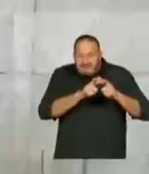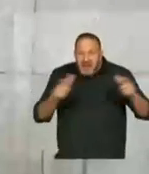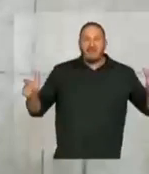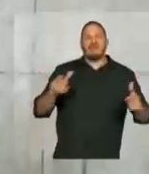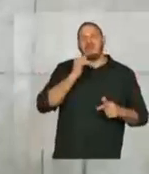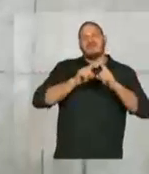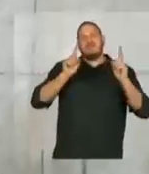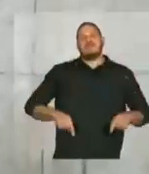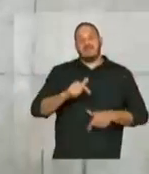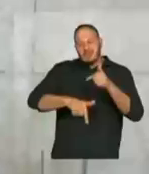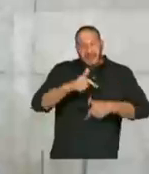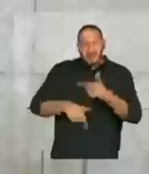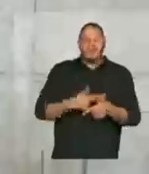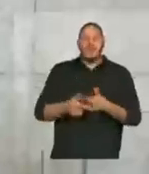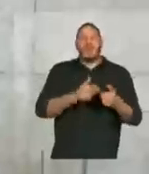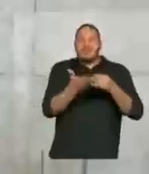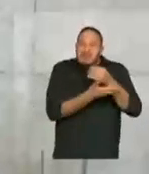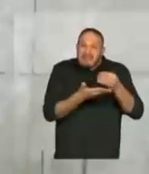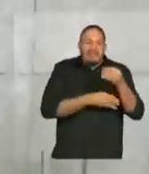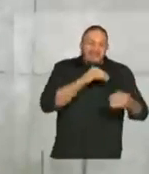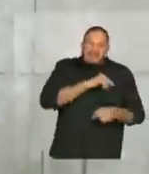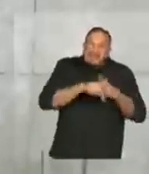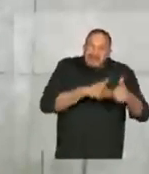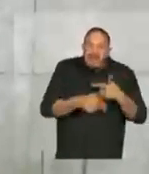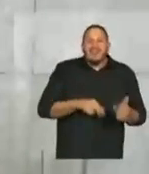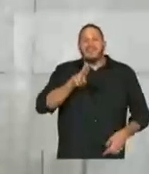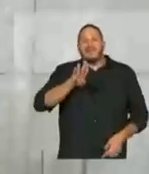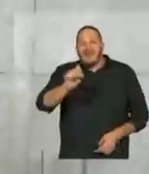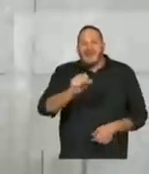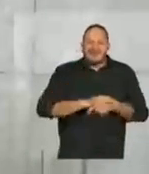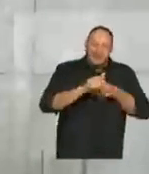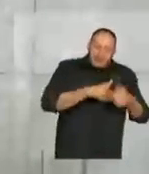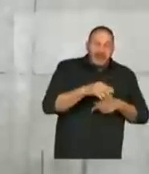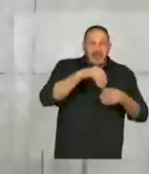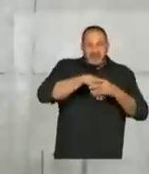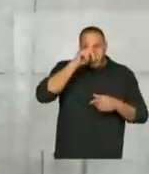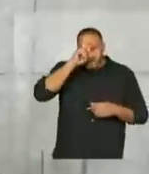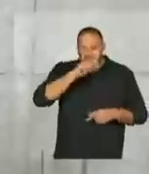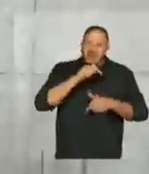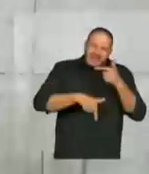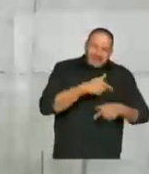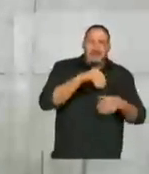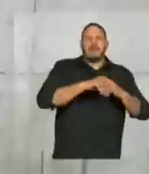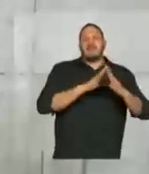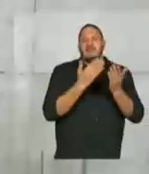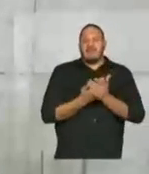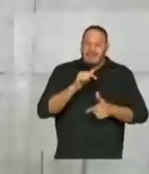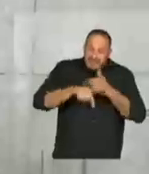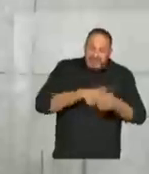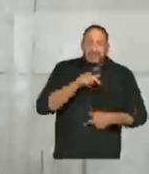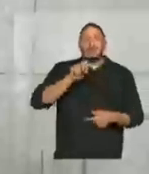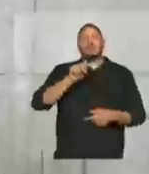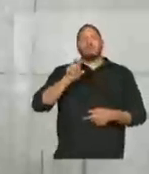trabalhadores e trabalhadoras que estão nas UBS, que estão nos hospitais, que estão nas escolas, que estão nas subprefeituras.